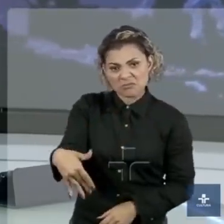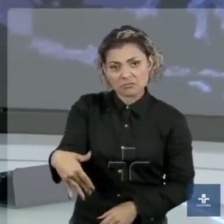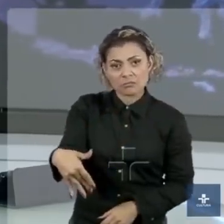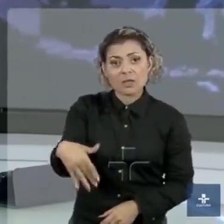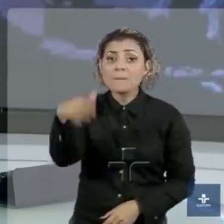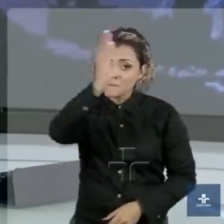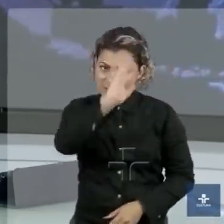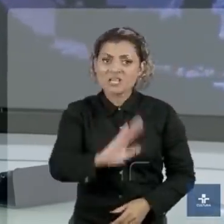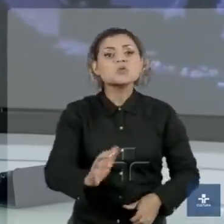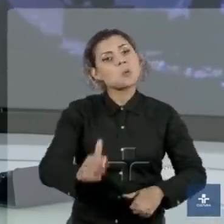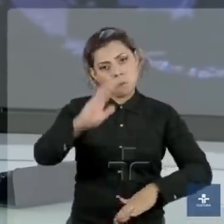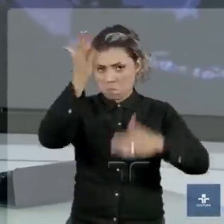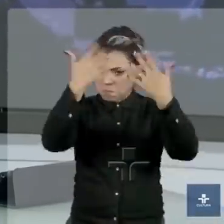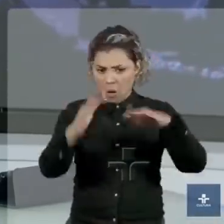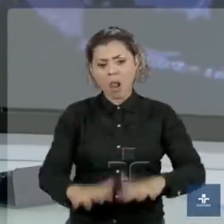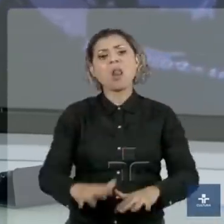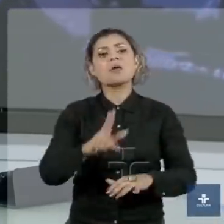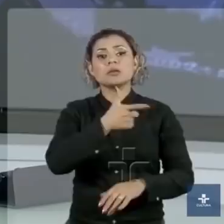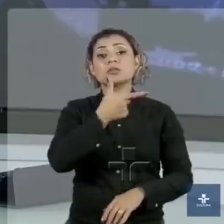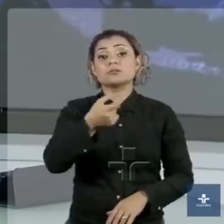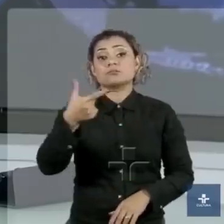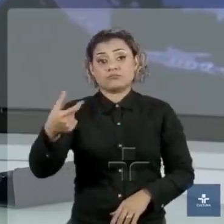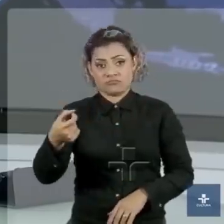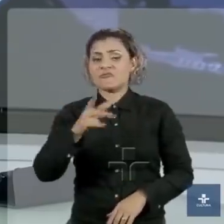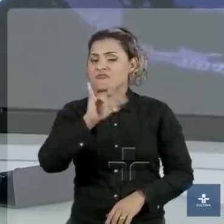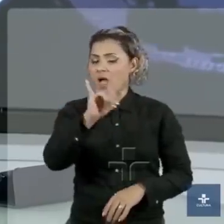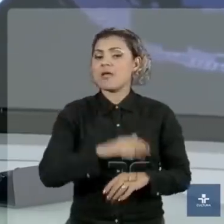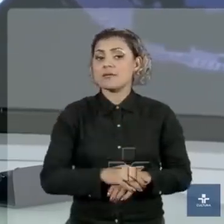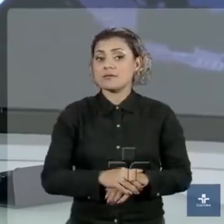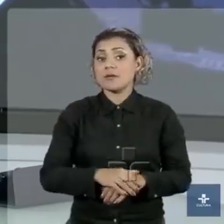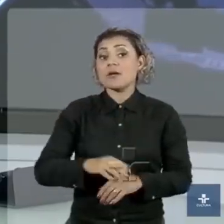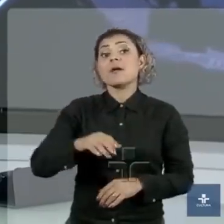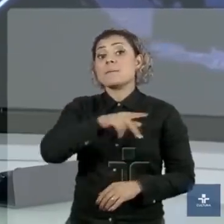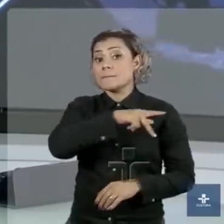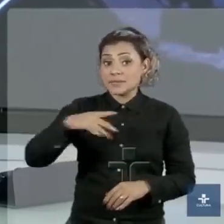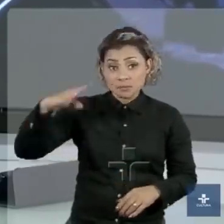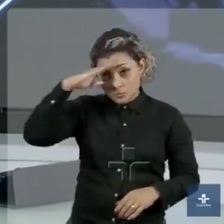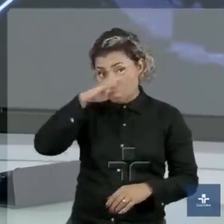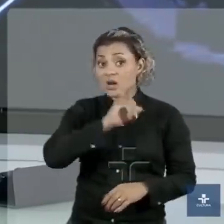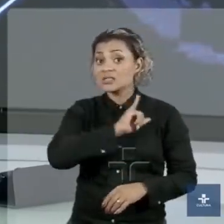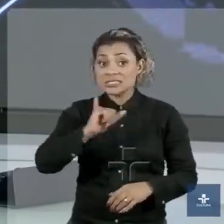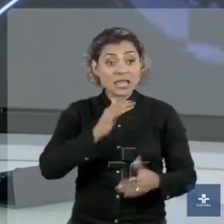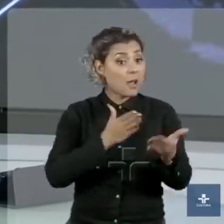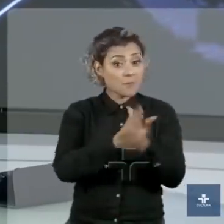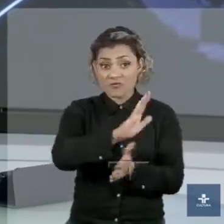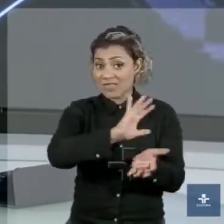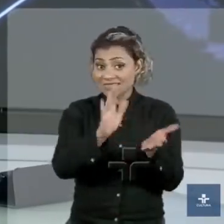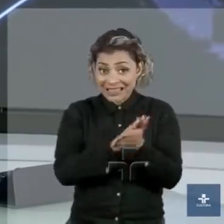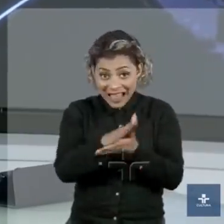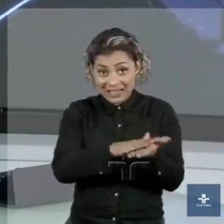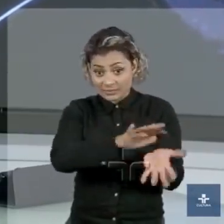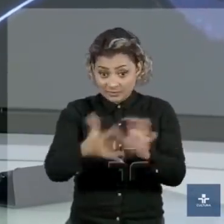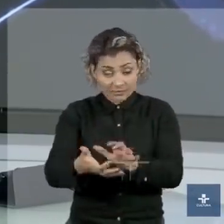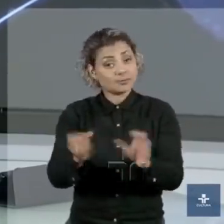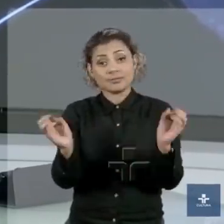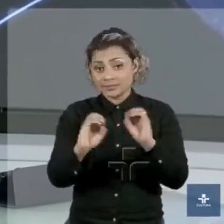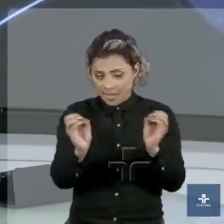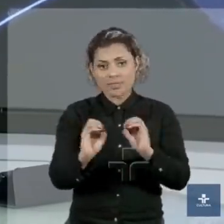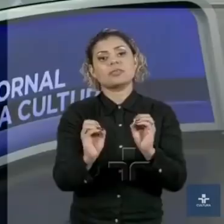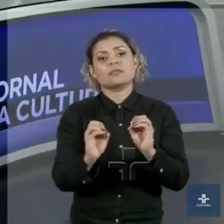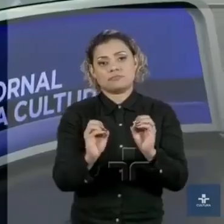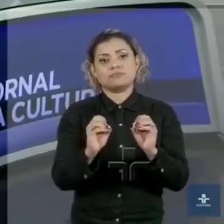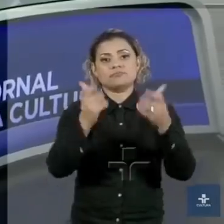pode quebrar em 2020. O presidente Jair Bolsonaro fala em catástrofe se a reforma não for aprovada da forma como foi apresentada.